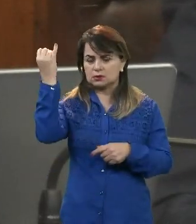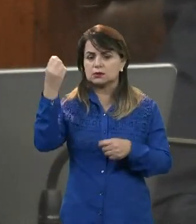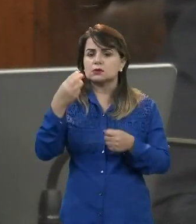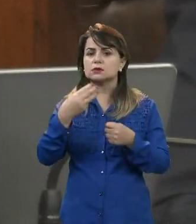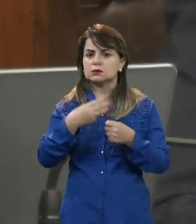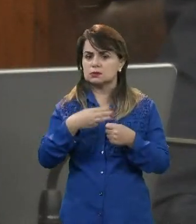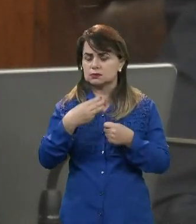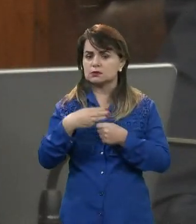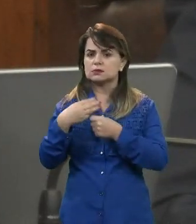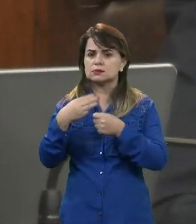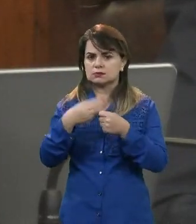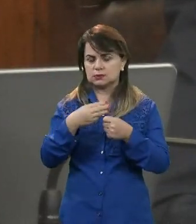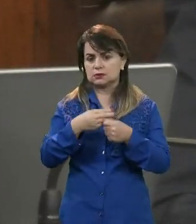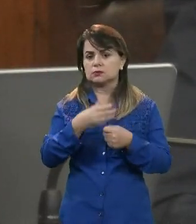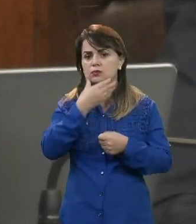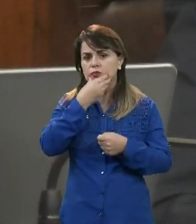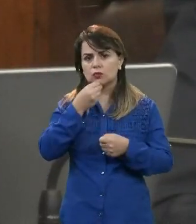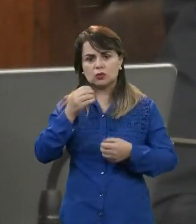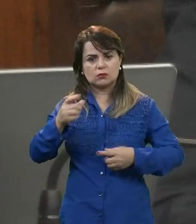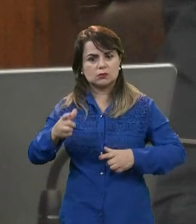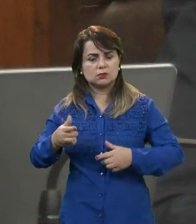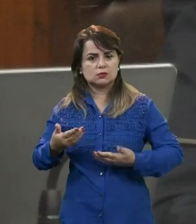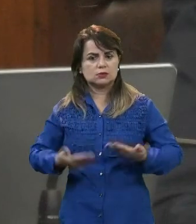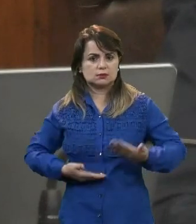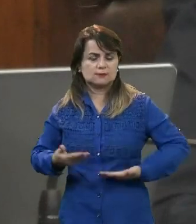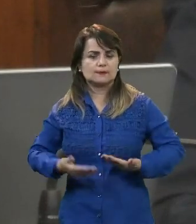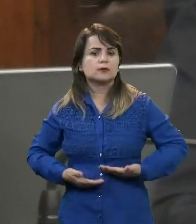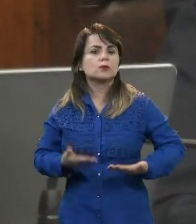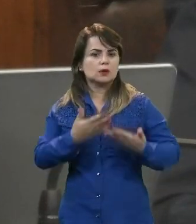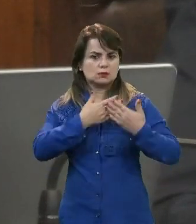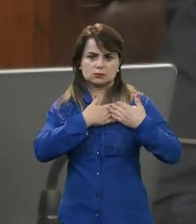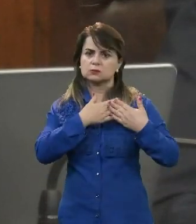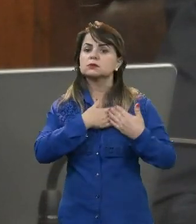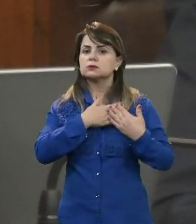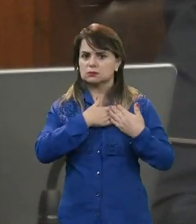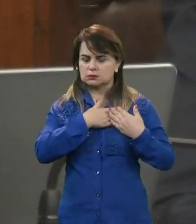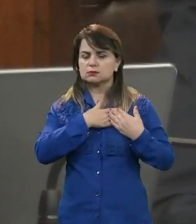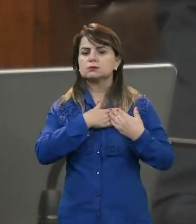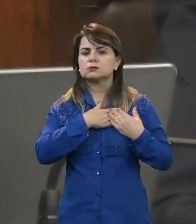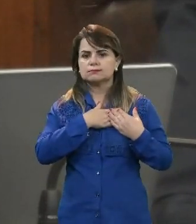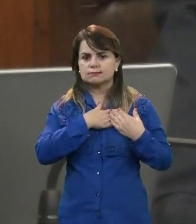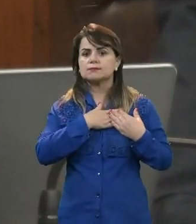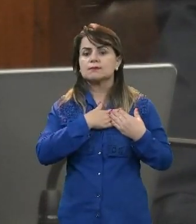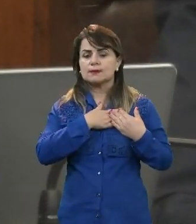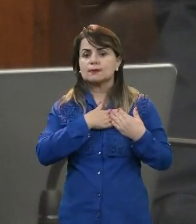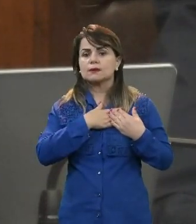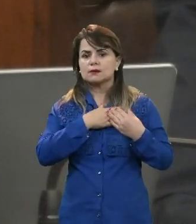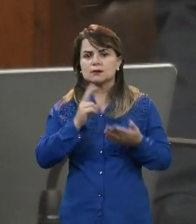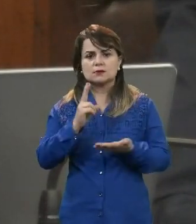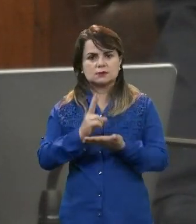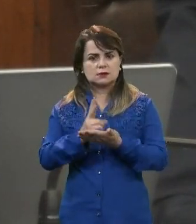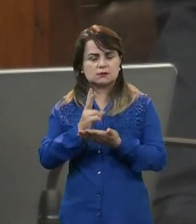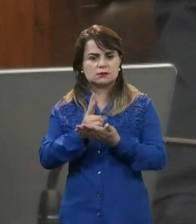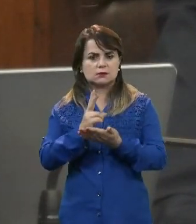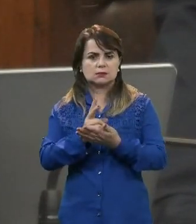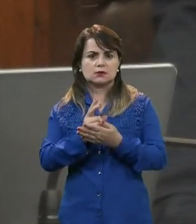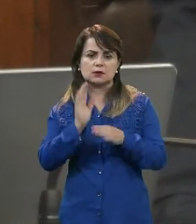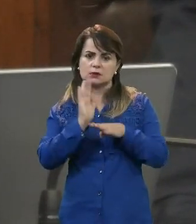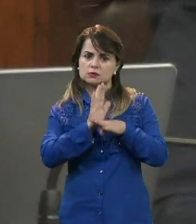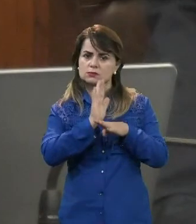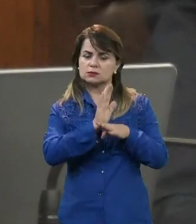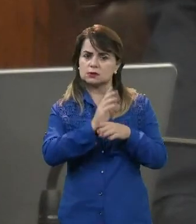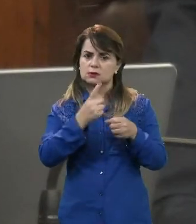um excelente servidor responsável, e que produziu para a nossa cidade um